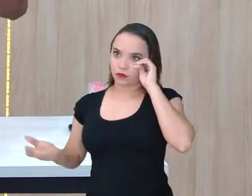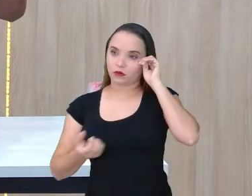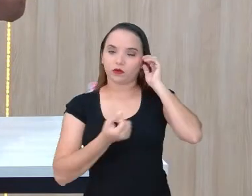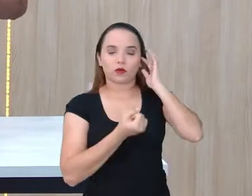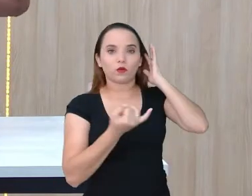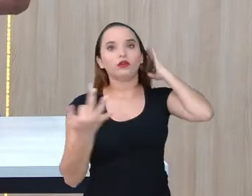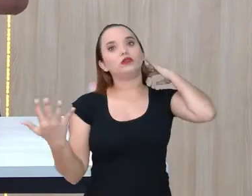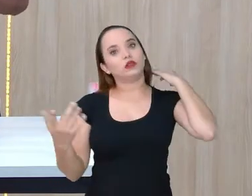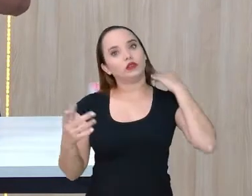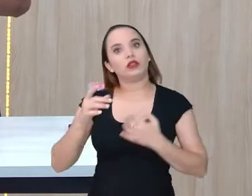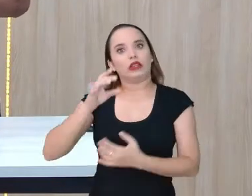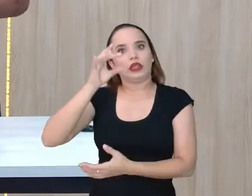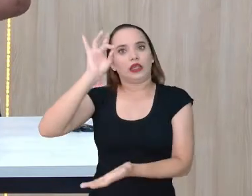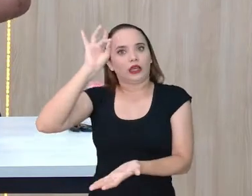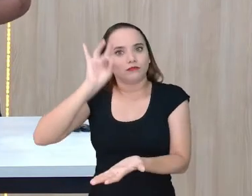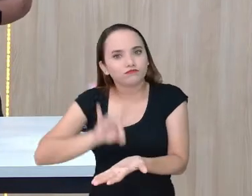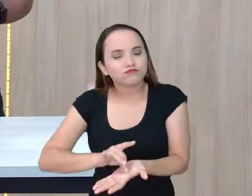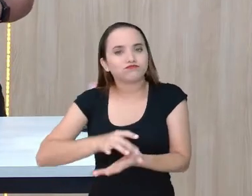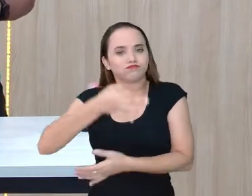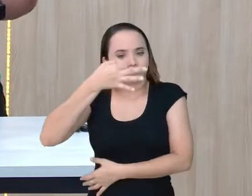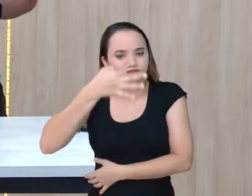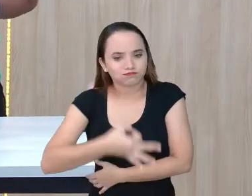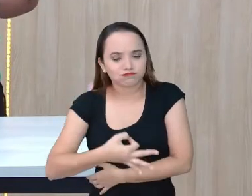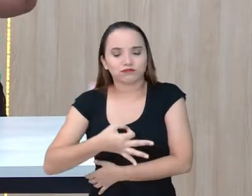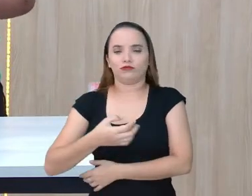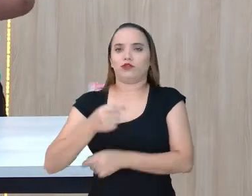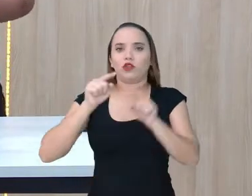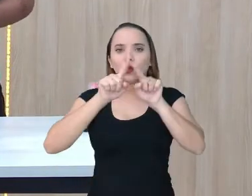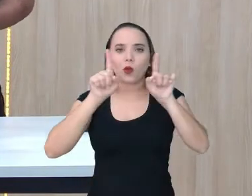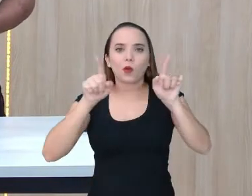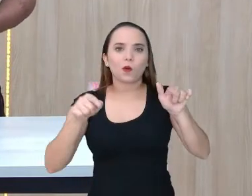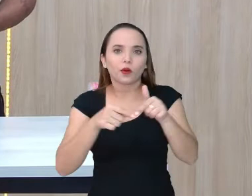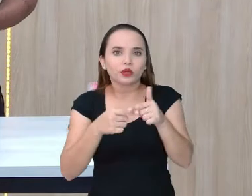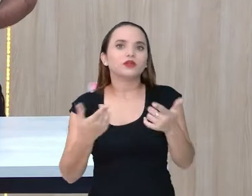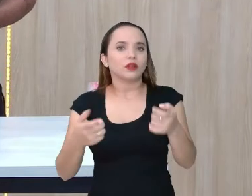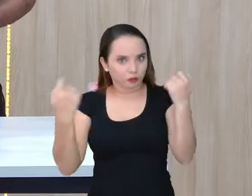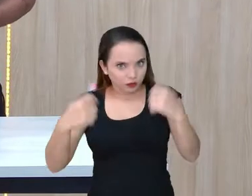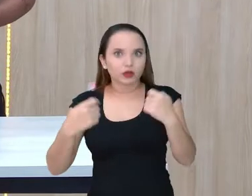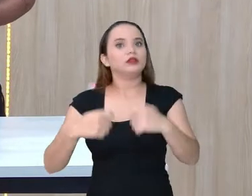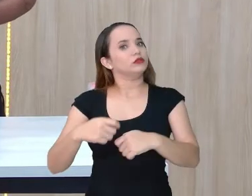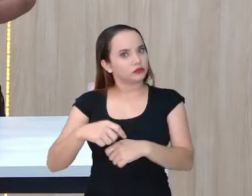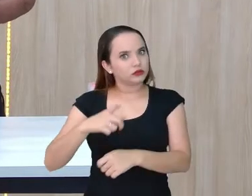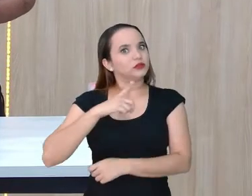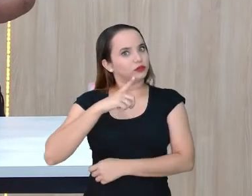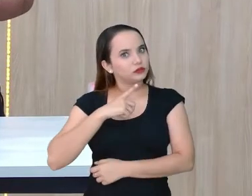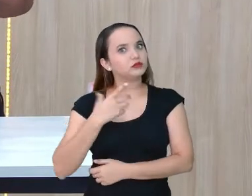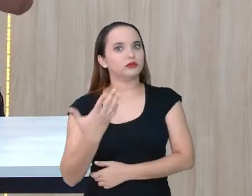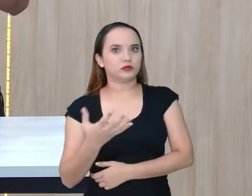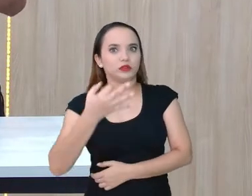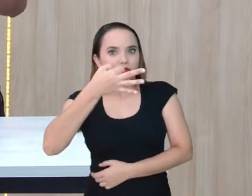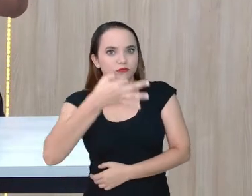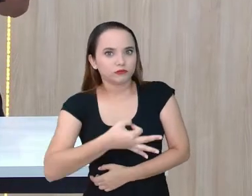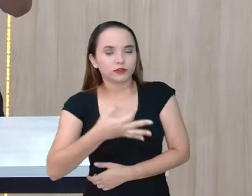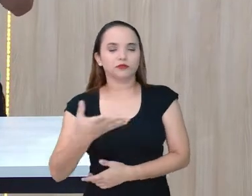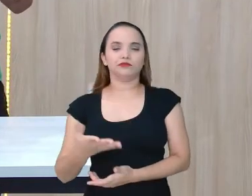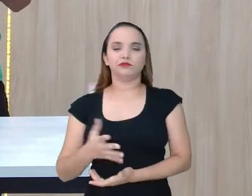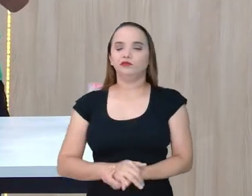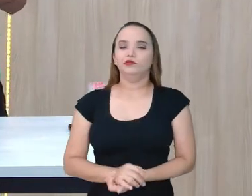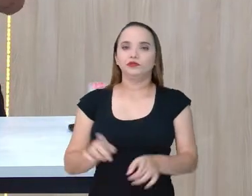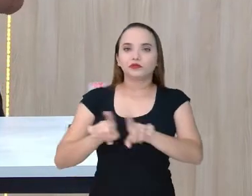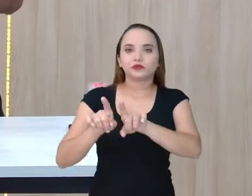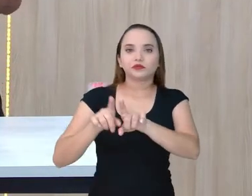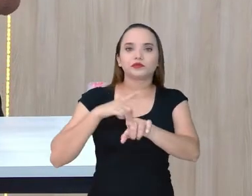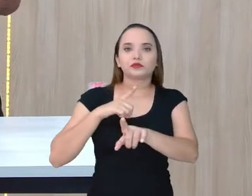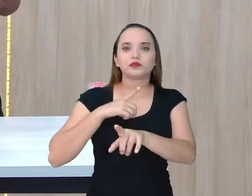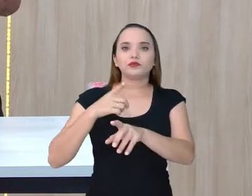a gente precisa entender ali essa relação de quantidade para que o jogo funcione. A gente tem também aí a relação das